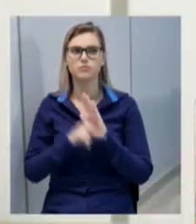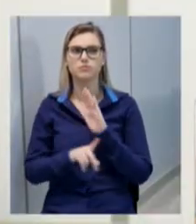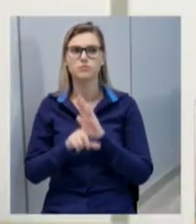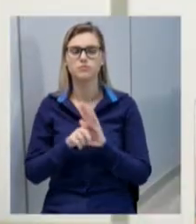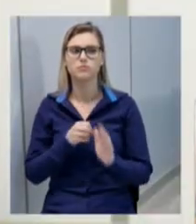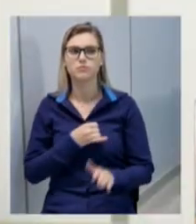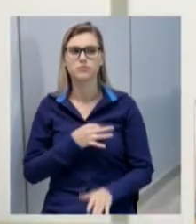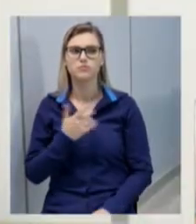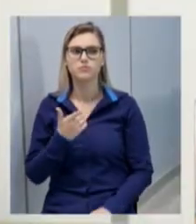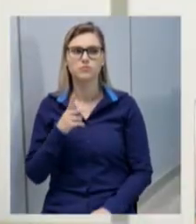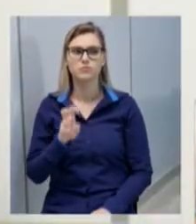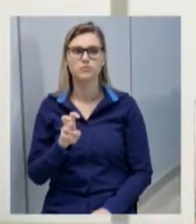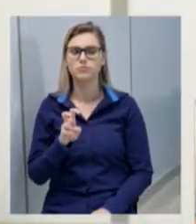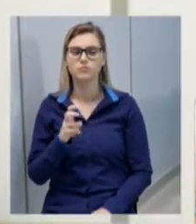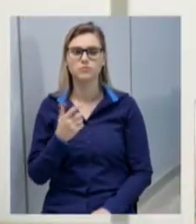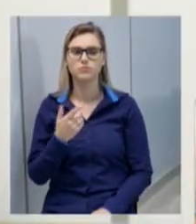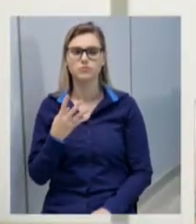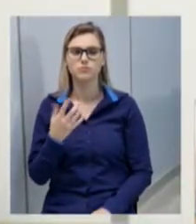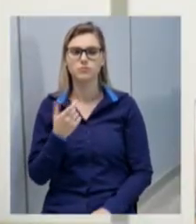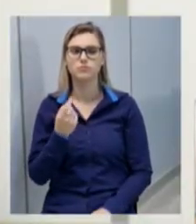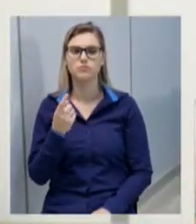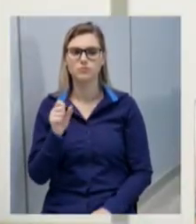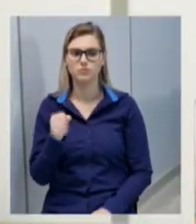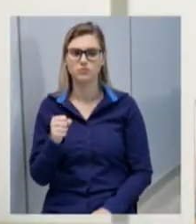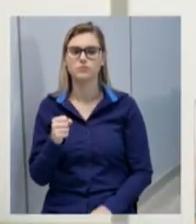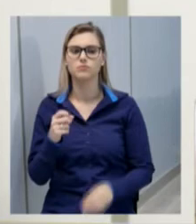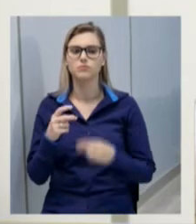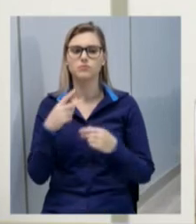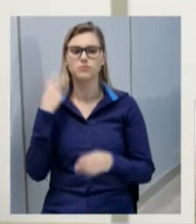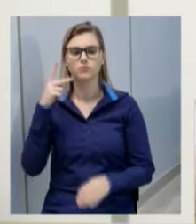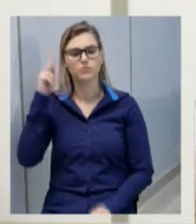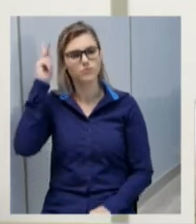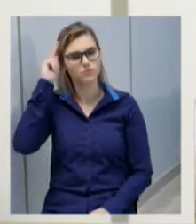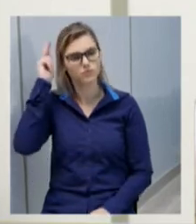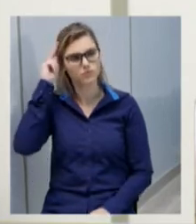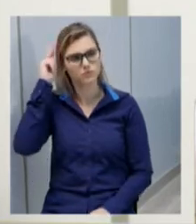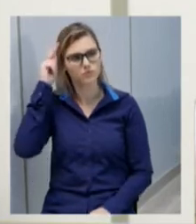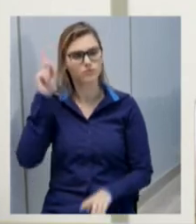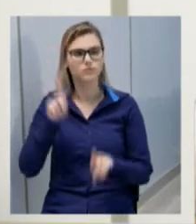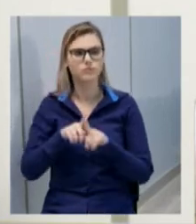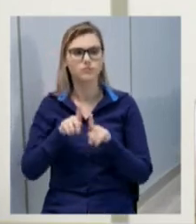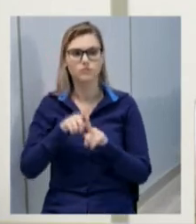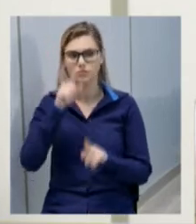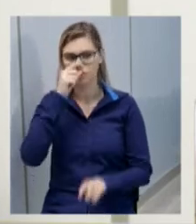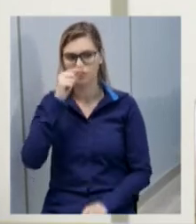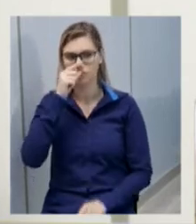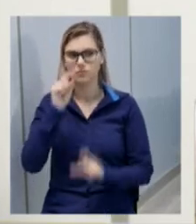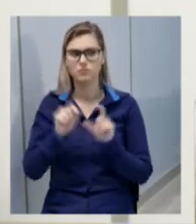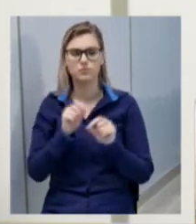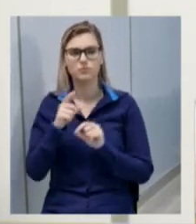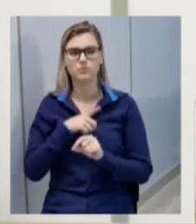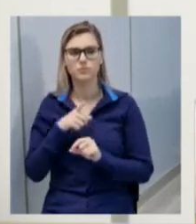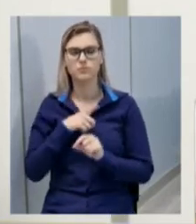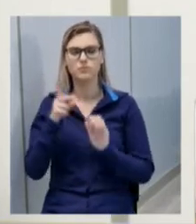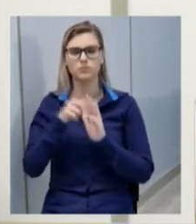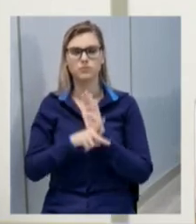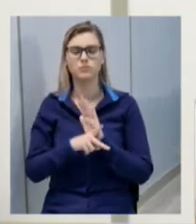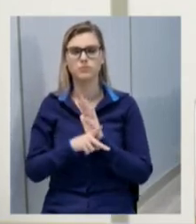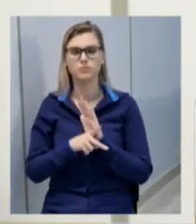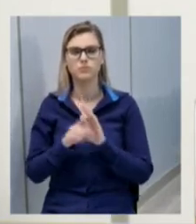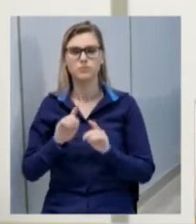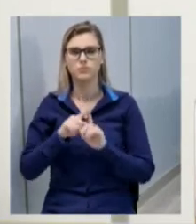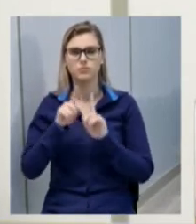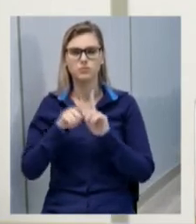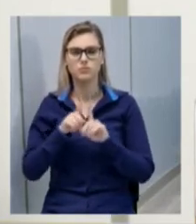número 24 2018 dos vereadores Kátia Mariano Batiste Colello e Helena que institui o projeto gravidez